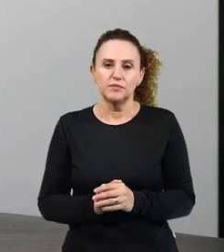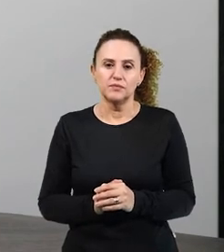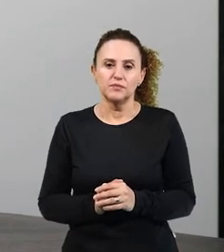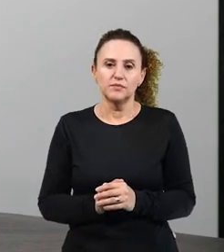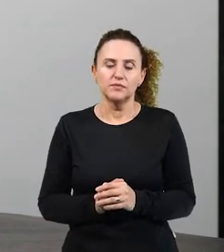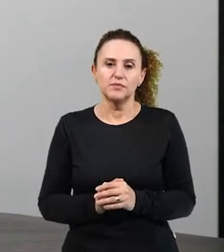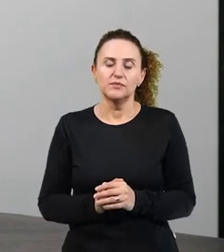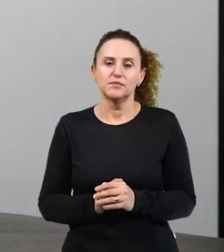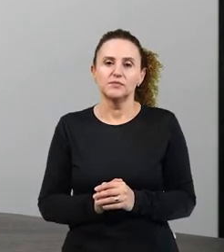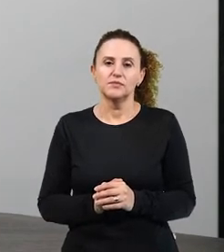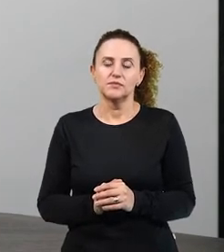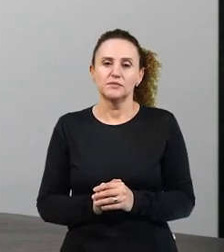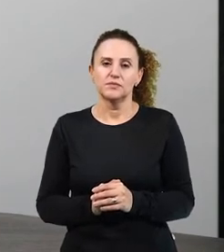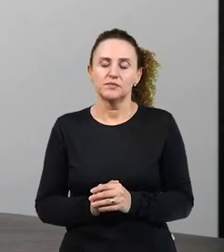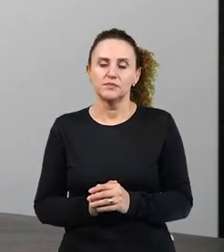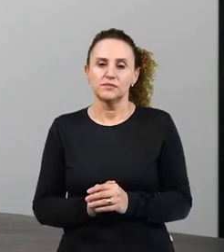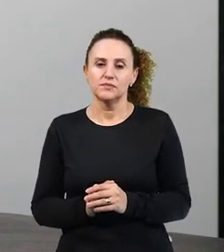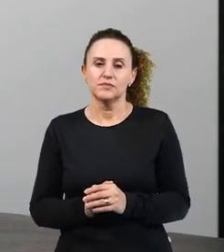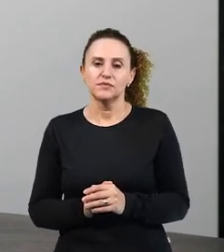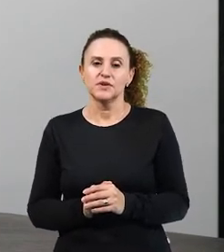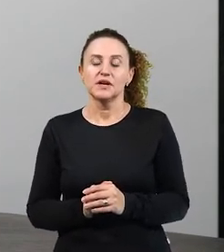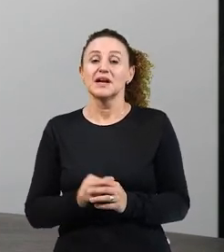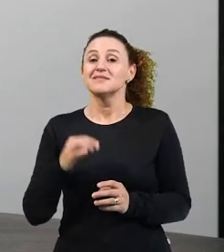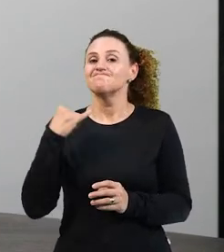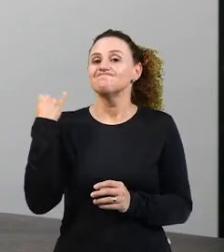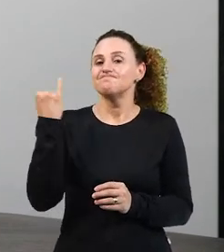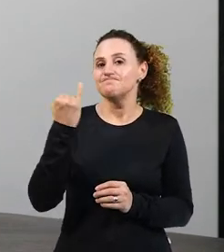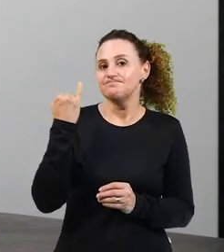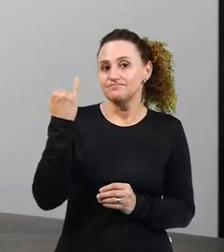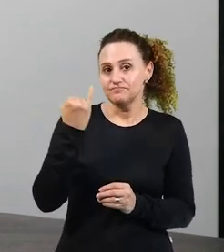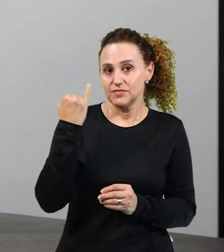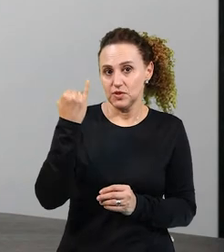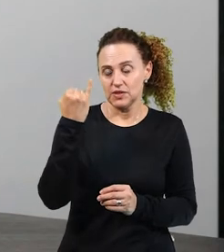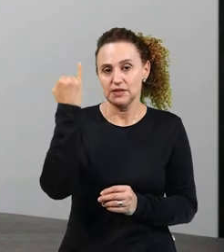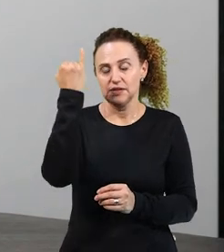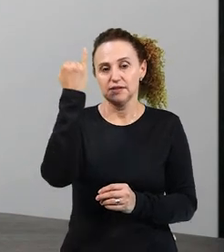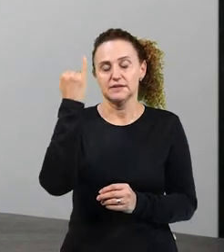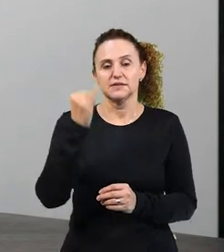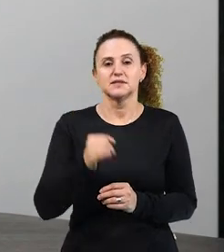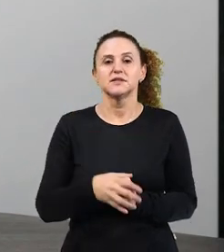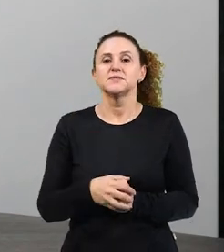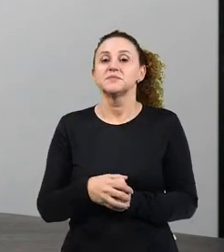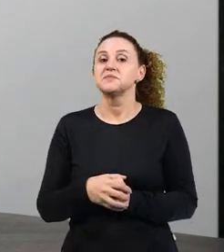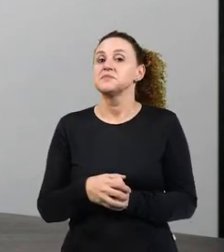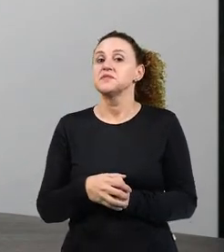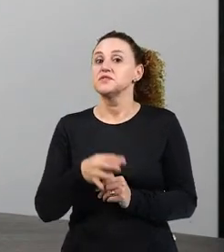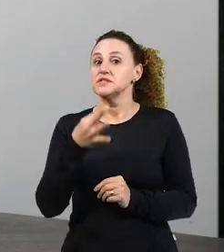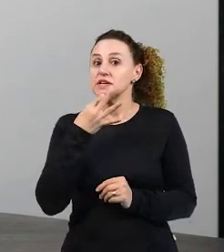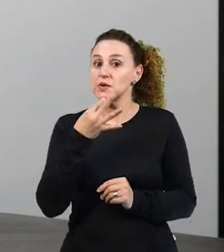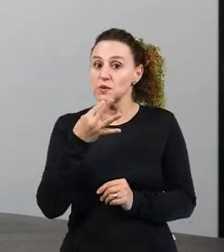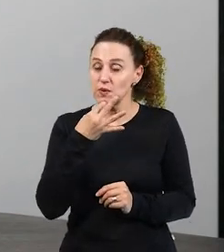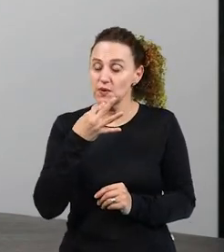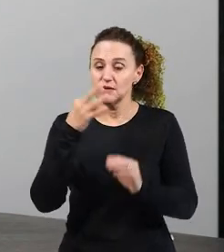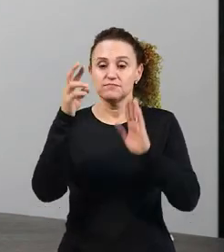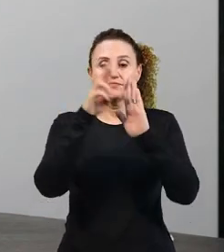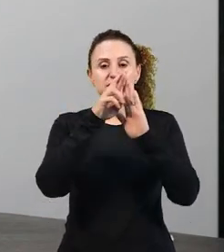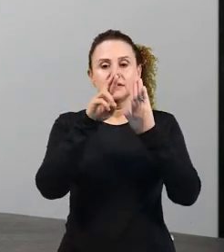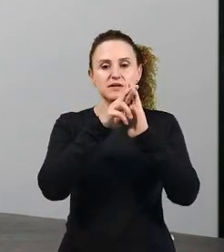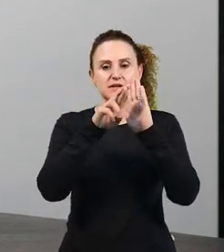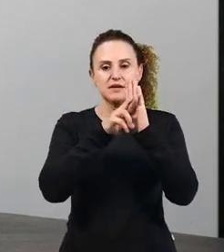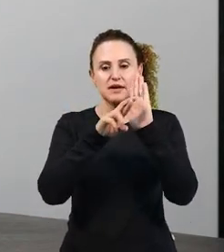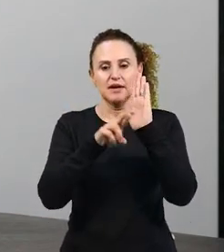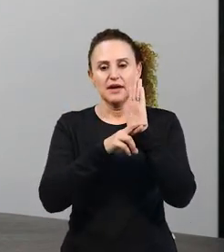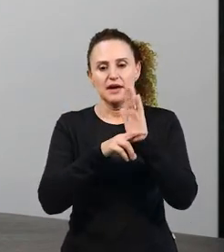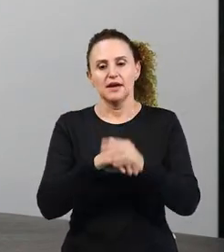Tá? Então, a importância de conhecer esses critérios